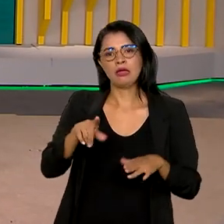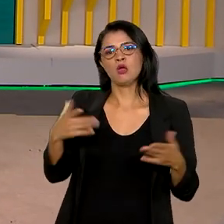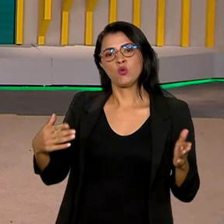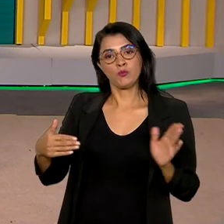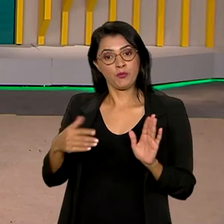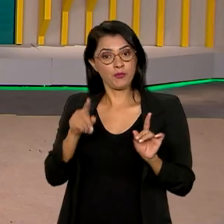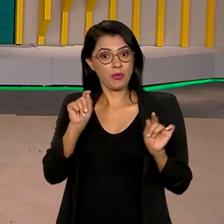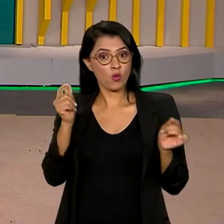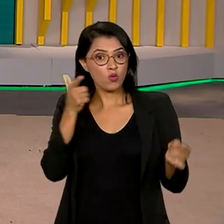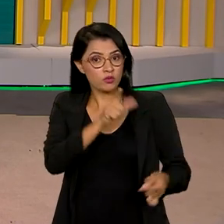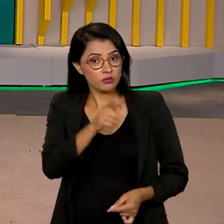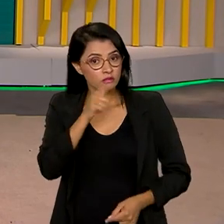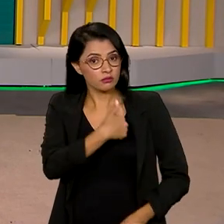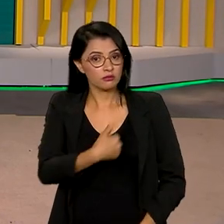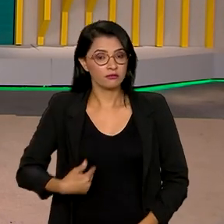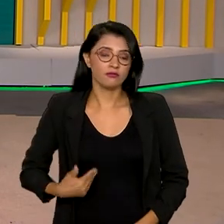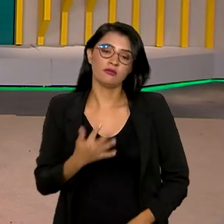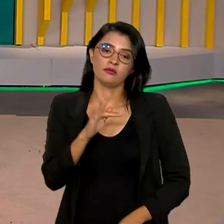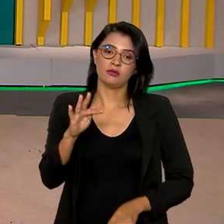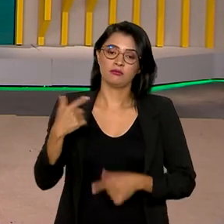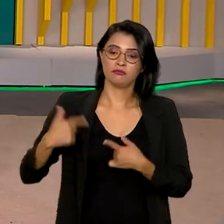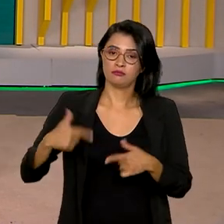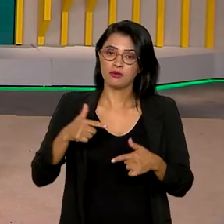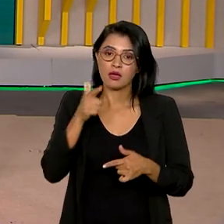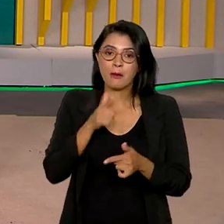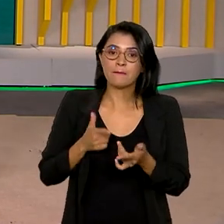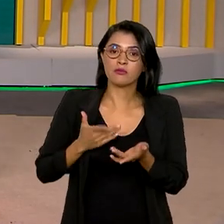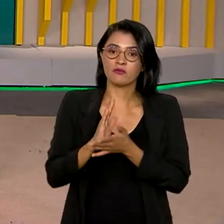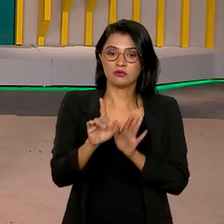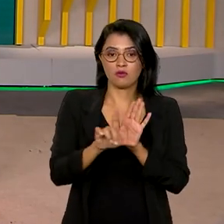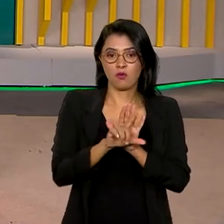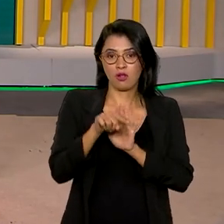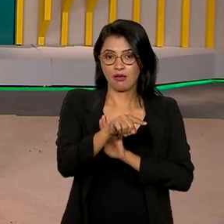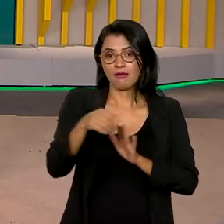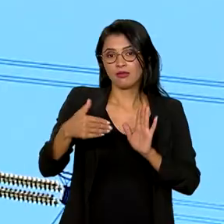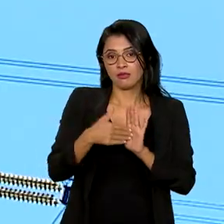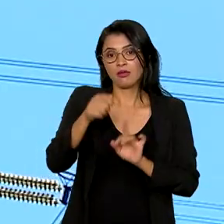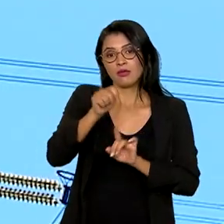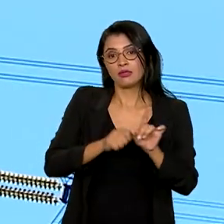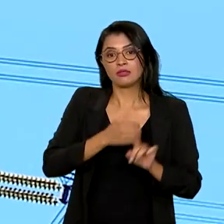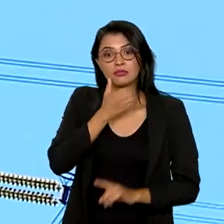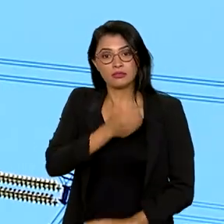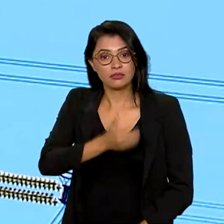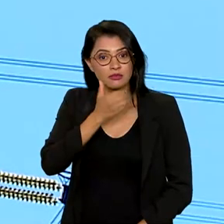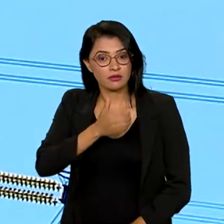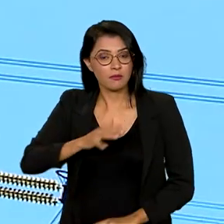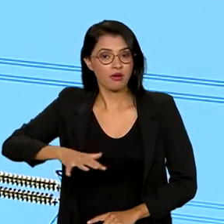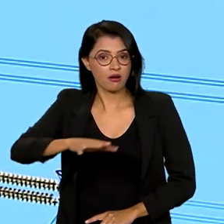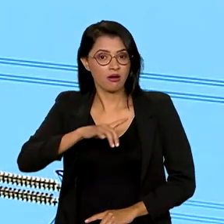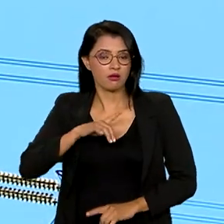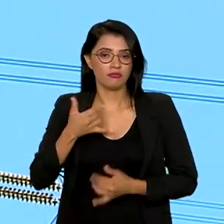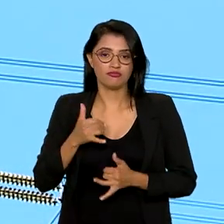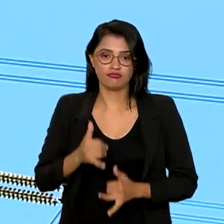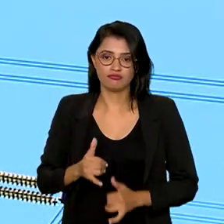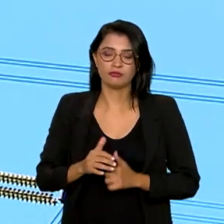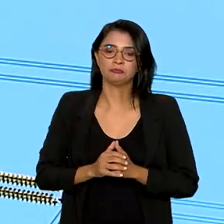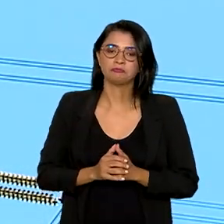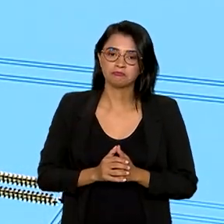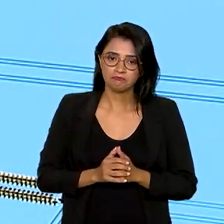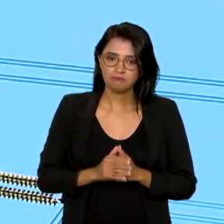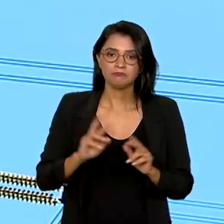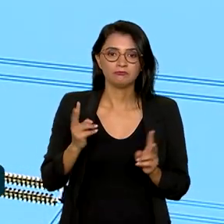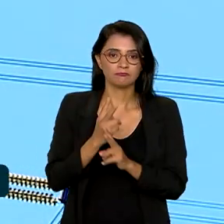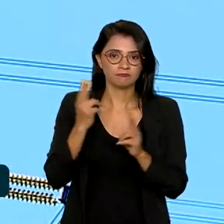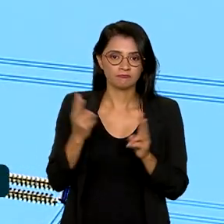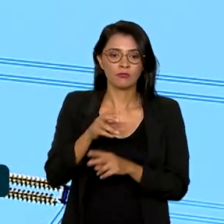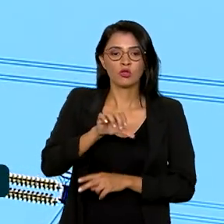trabalha para a aprovação de um marco legal para o setor até dezembro. Cerca de 90%